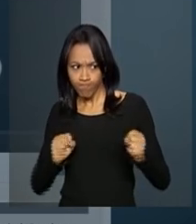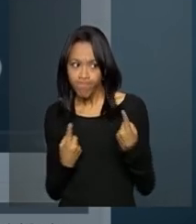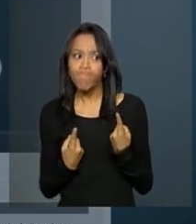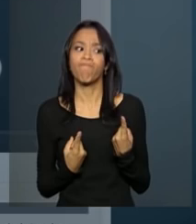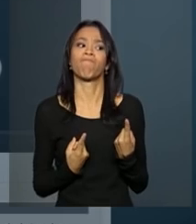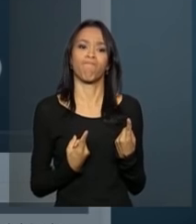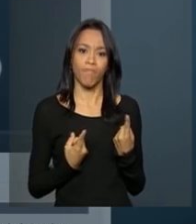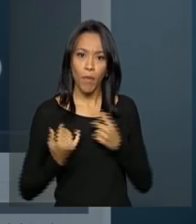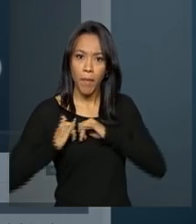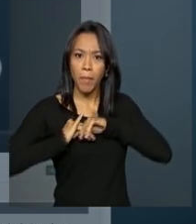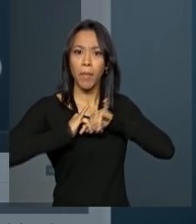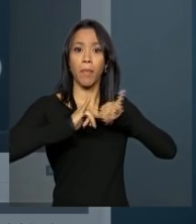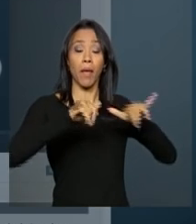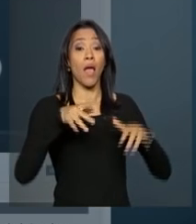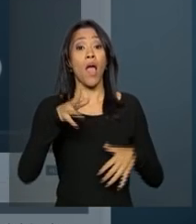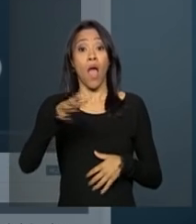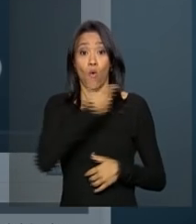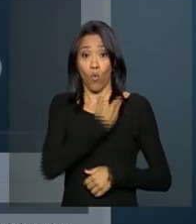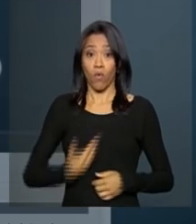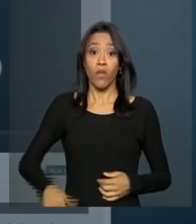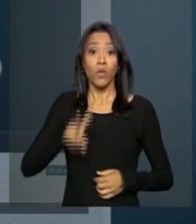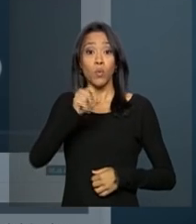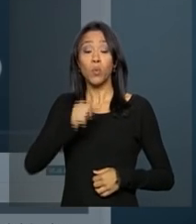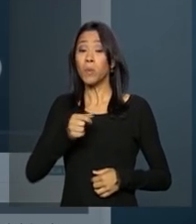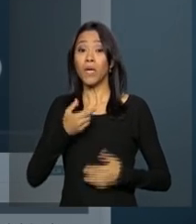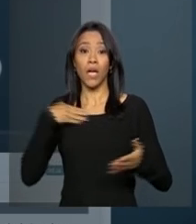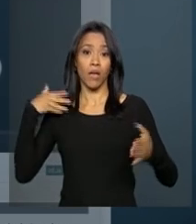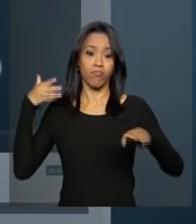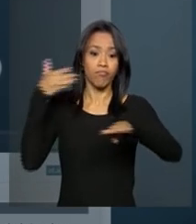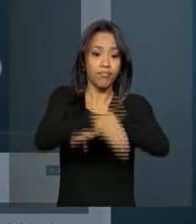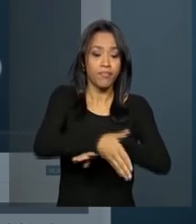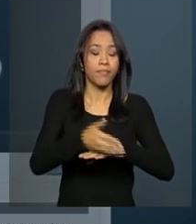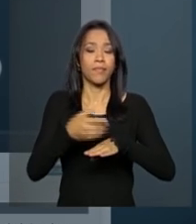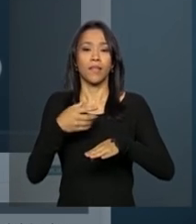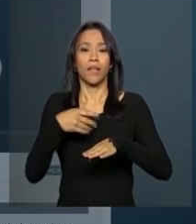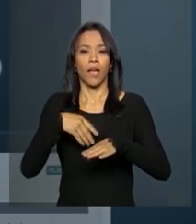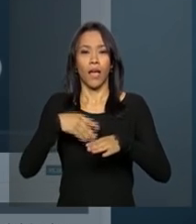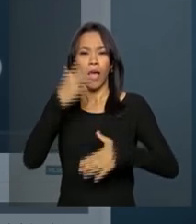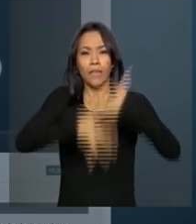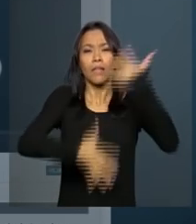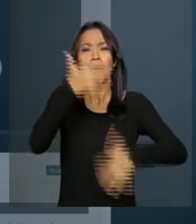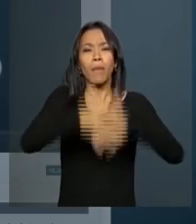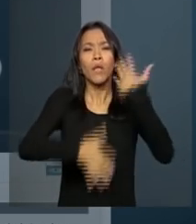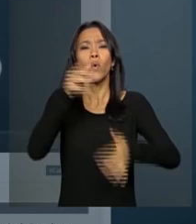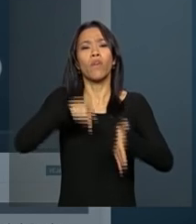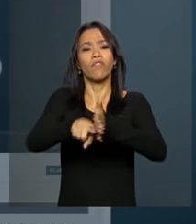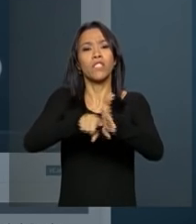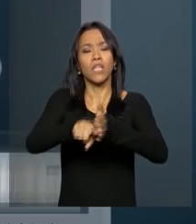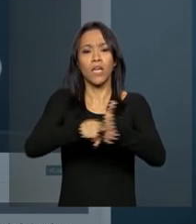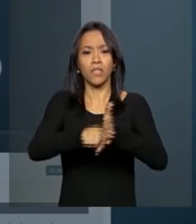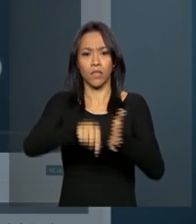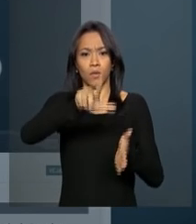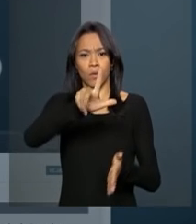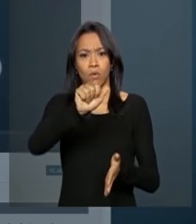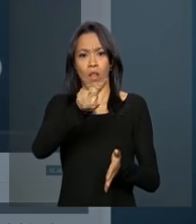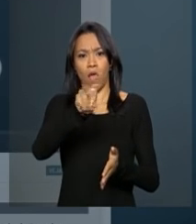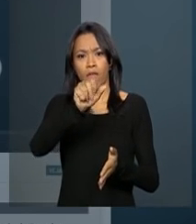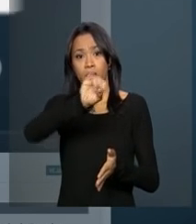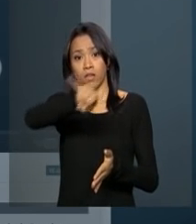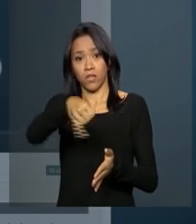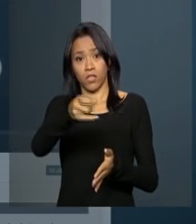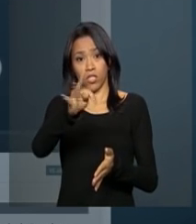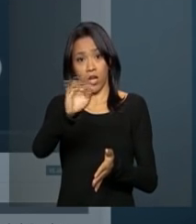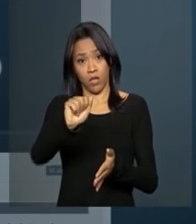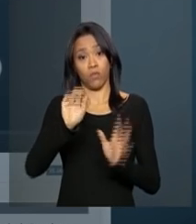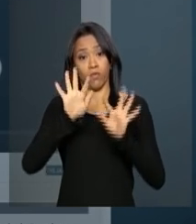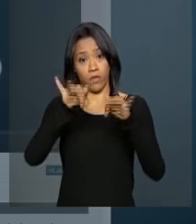interferiu nas investigações da Lava Jato e nem criou obstáculos a seu livre desenvolvimento. Ao final, a Secretaria de